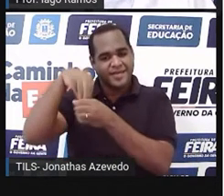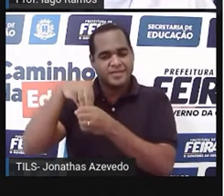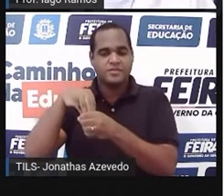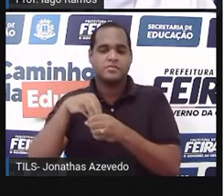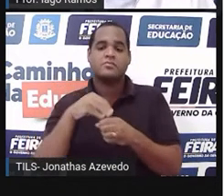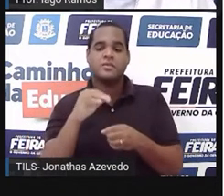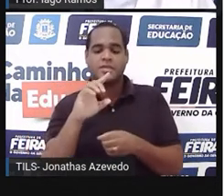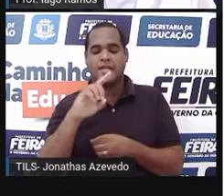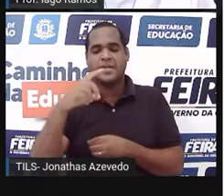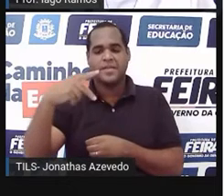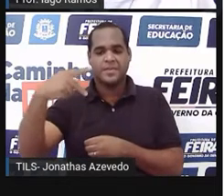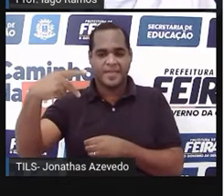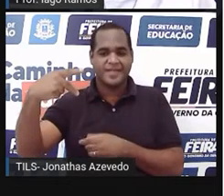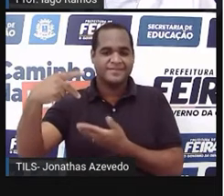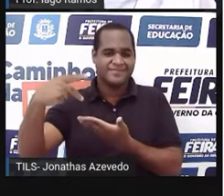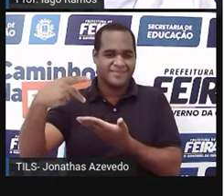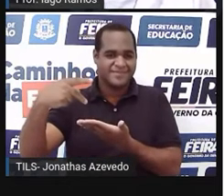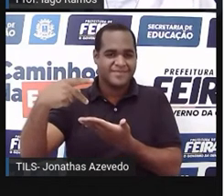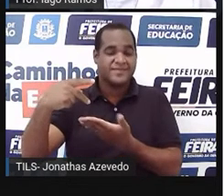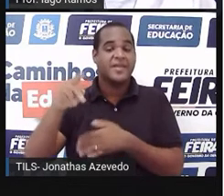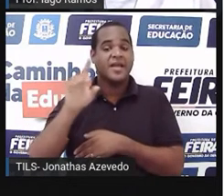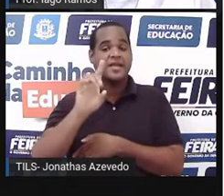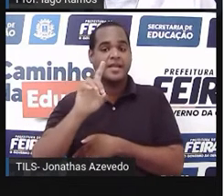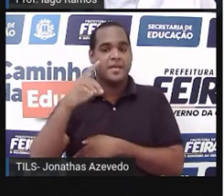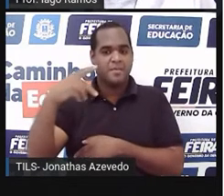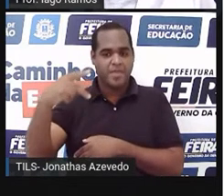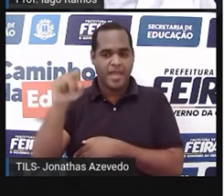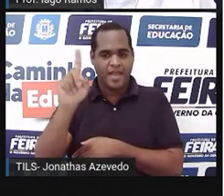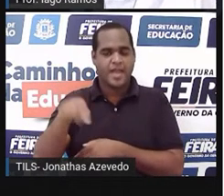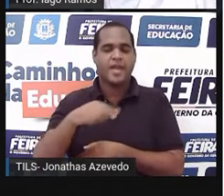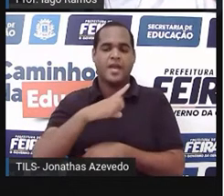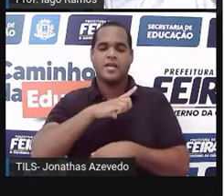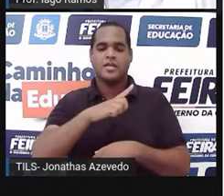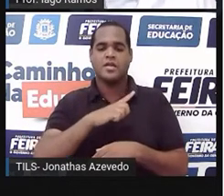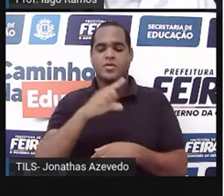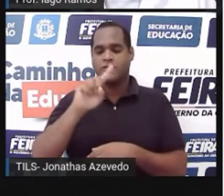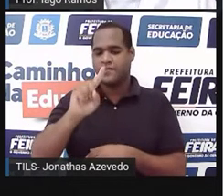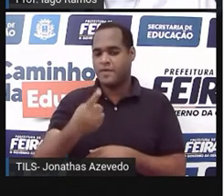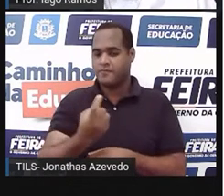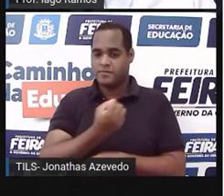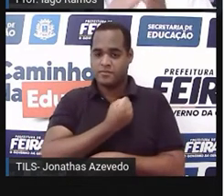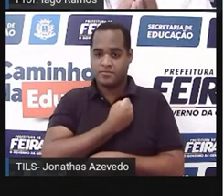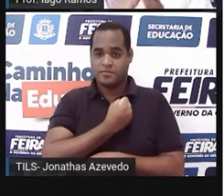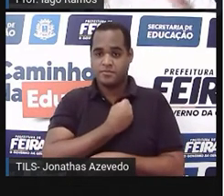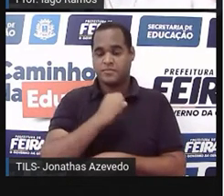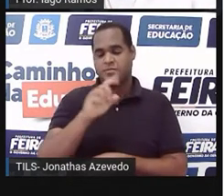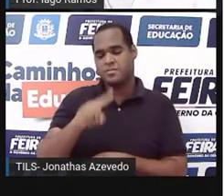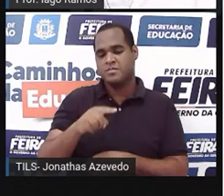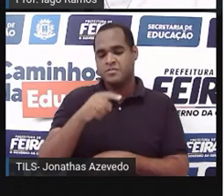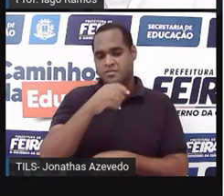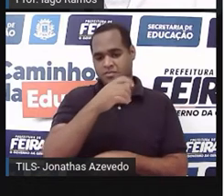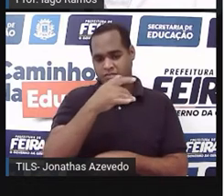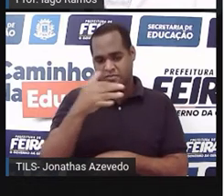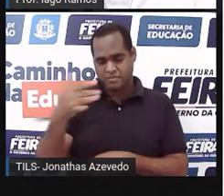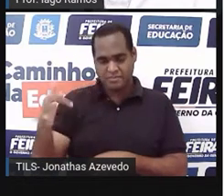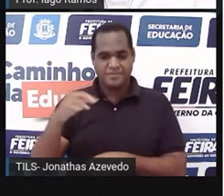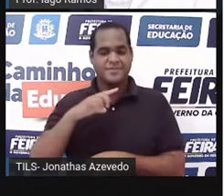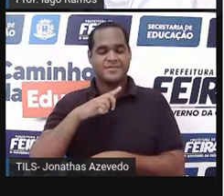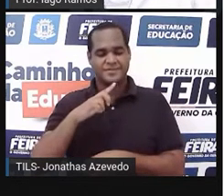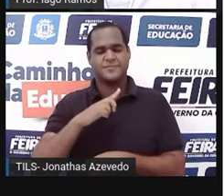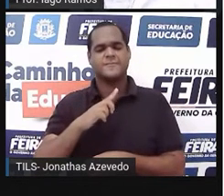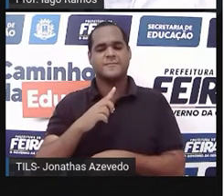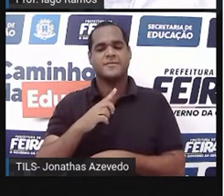dízimas periódicas. Dízimas é quando o número tem vírgula, depois da vírgula tem infinitos algarismos,